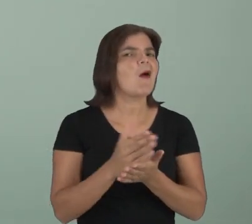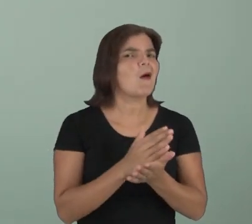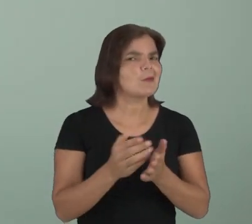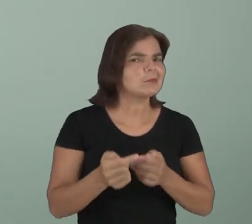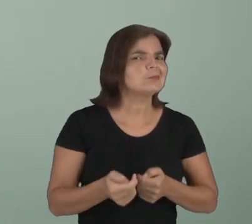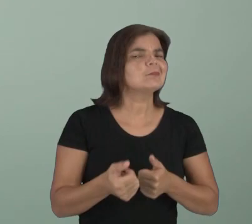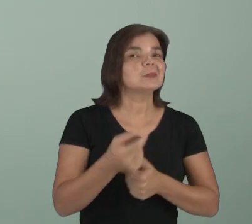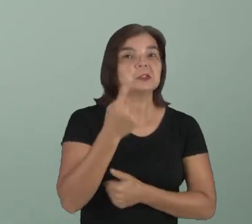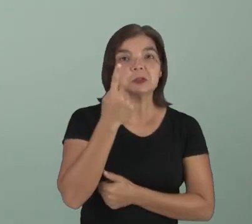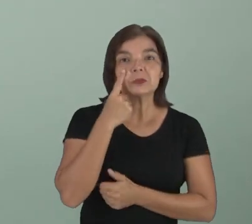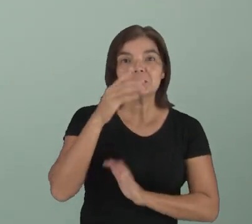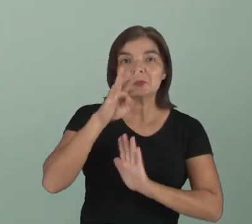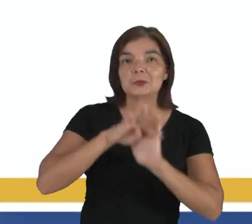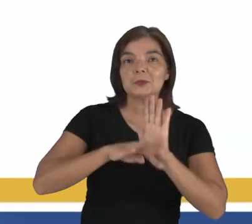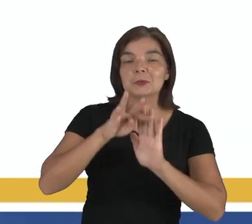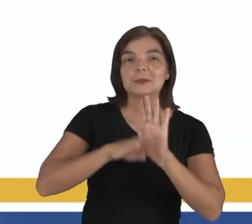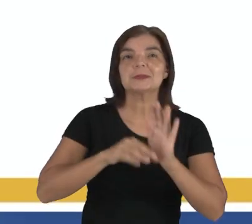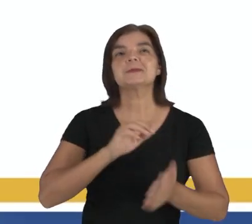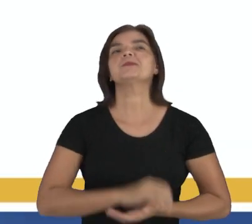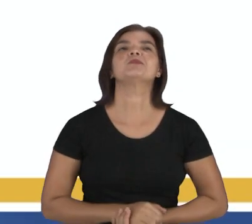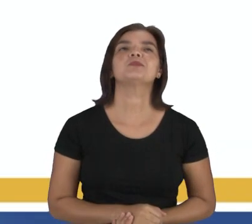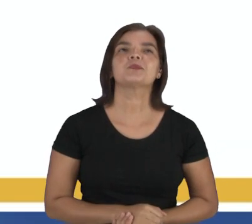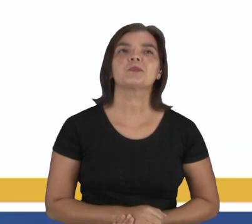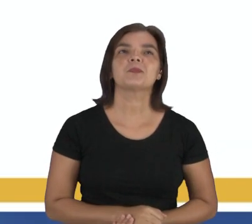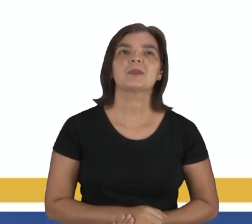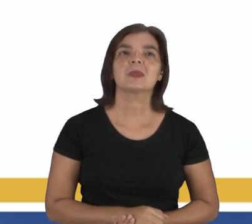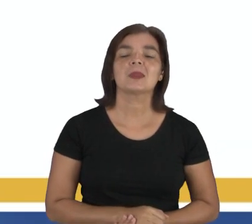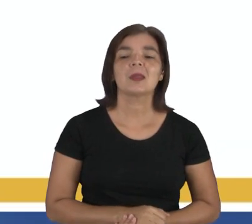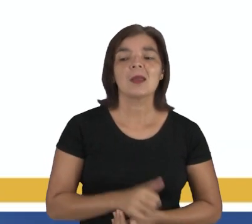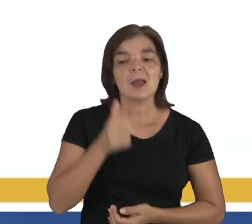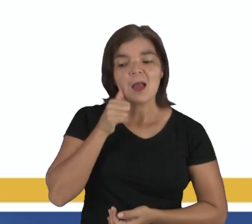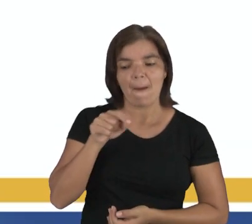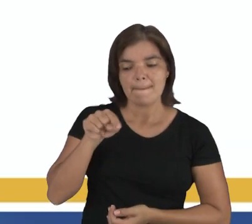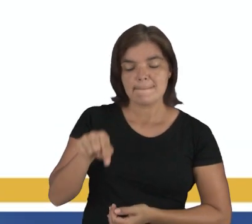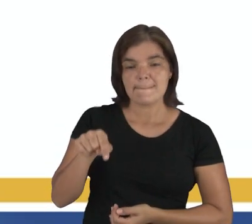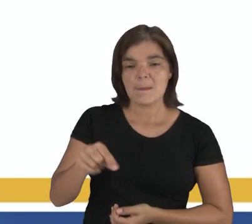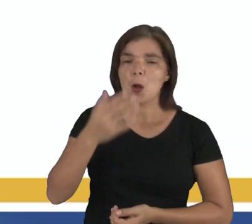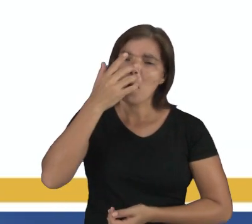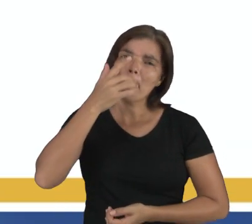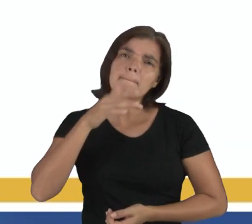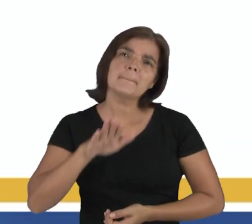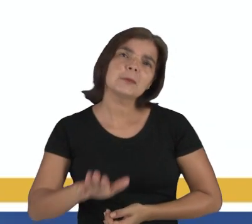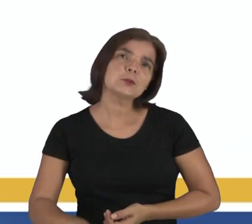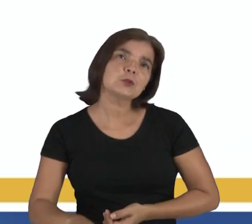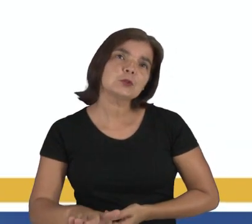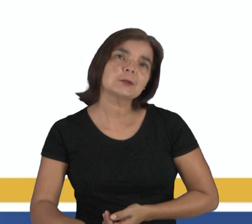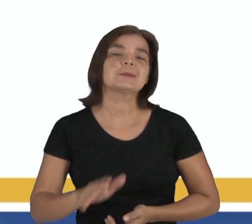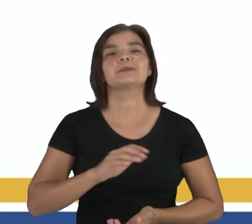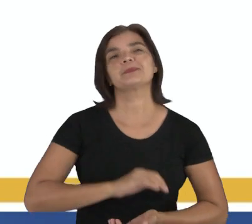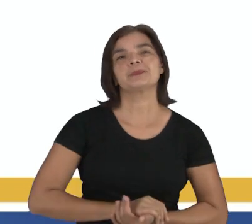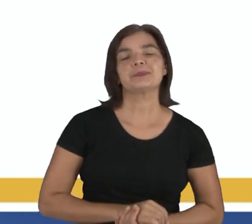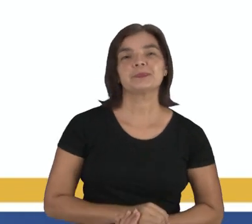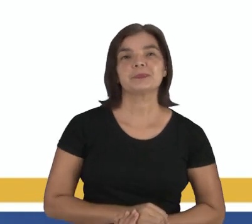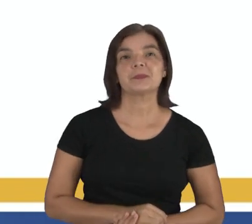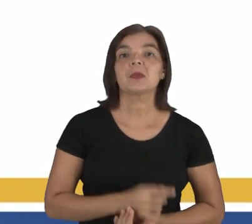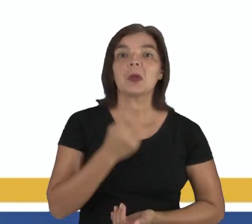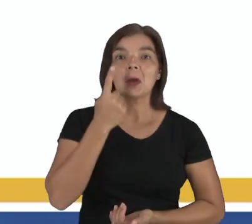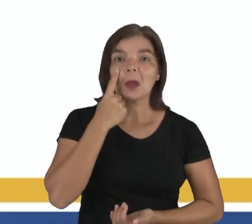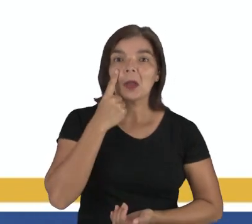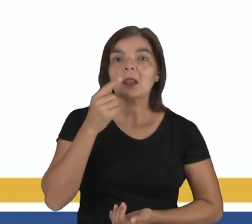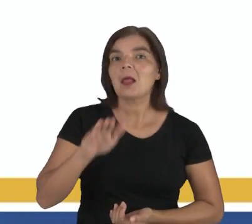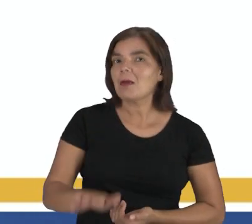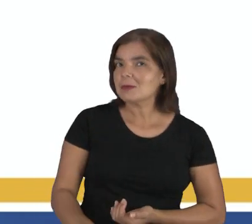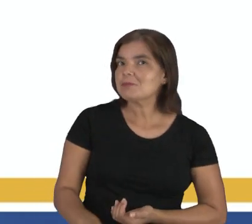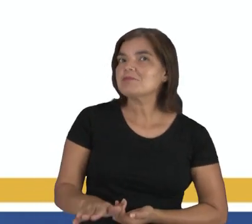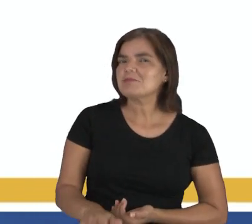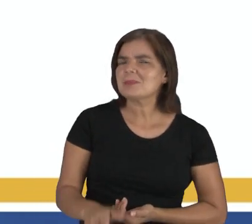pistas. Vamos observar no texto? Ele diz assim, Esta menina, tão pequenina. Olha, ela é